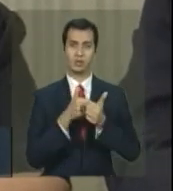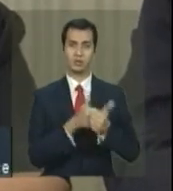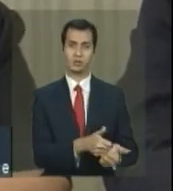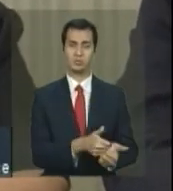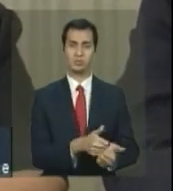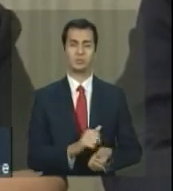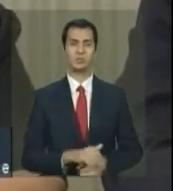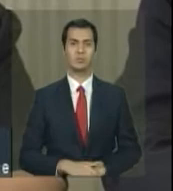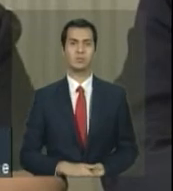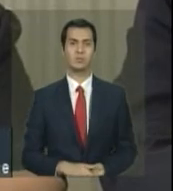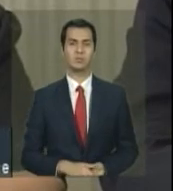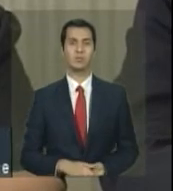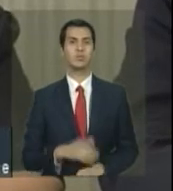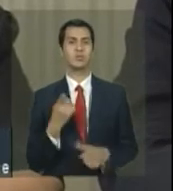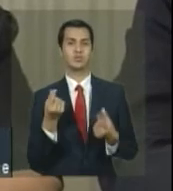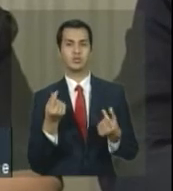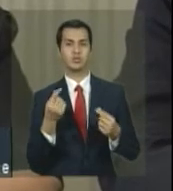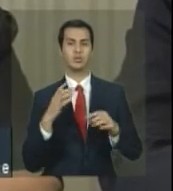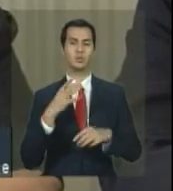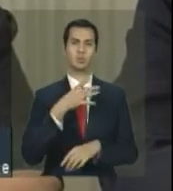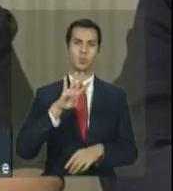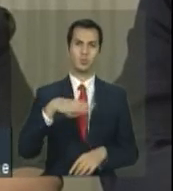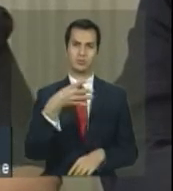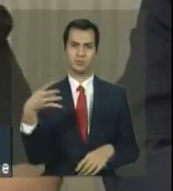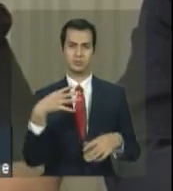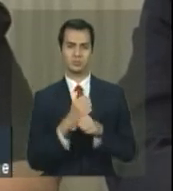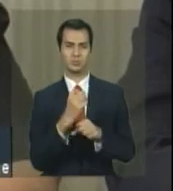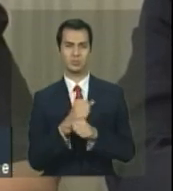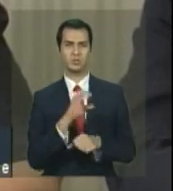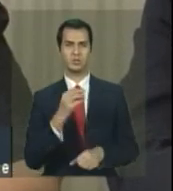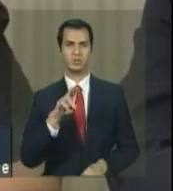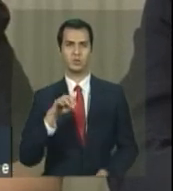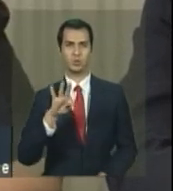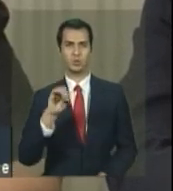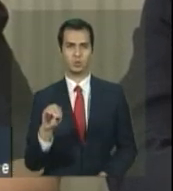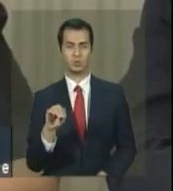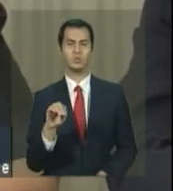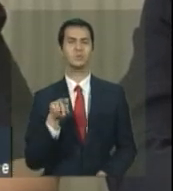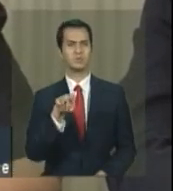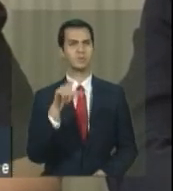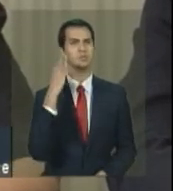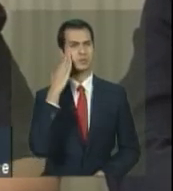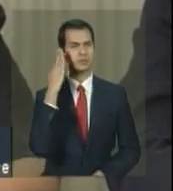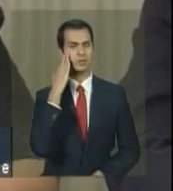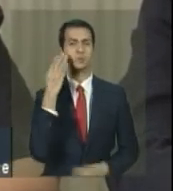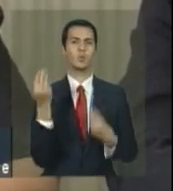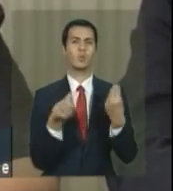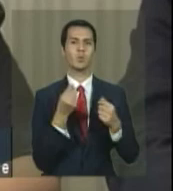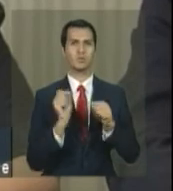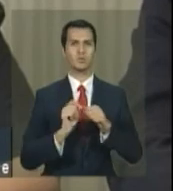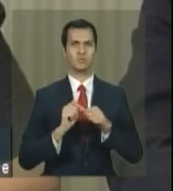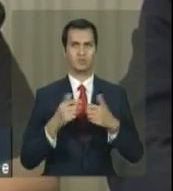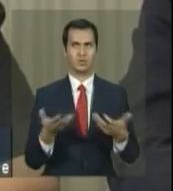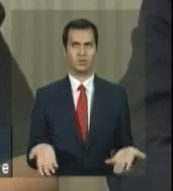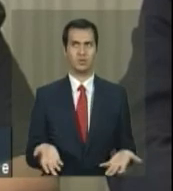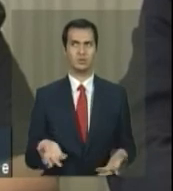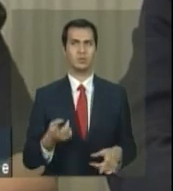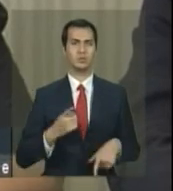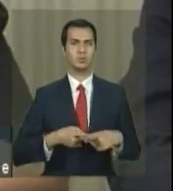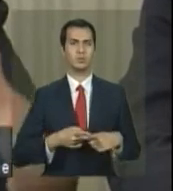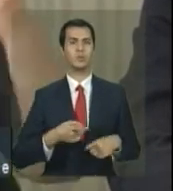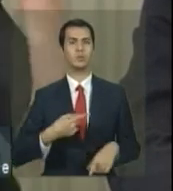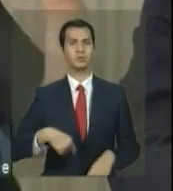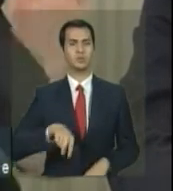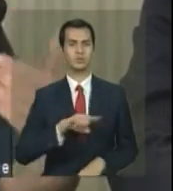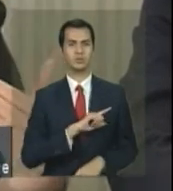o gasto público, o orçamento público e as políticas públicas, sabem como funciona, à medida que